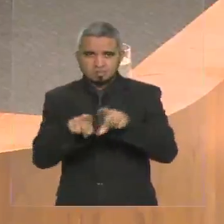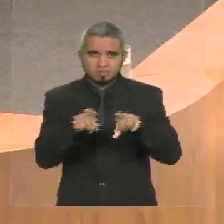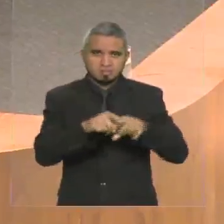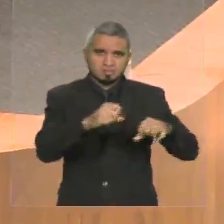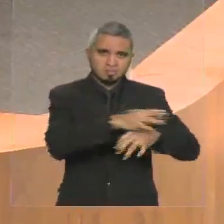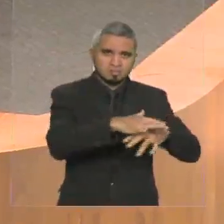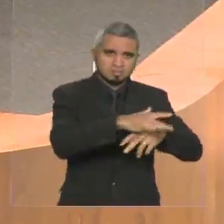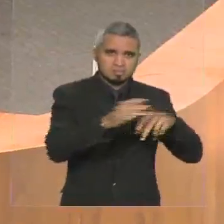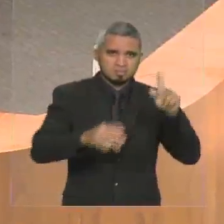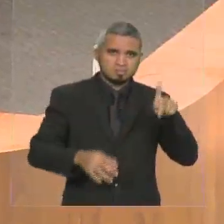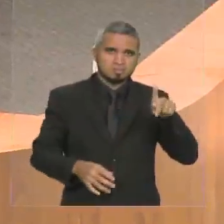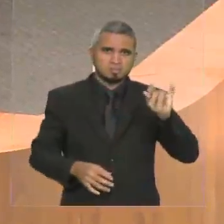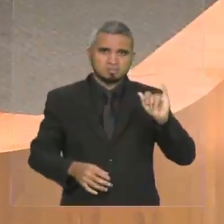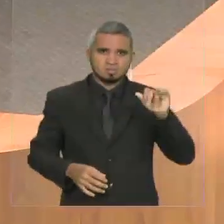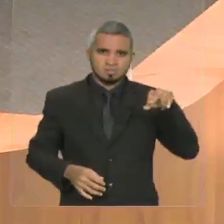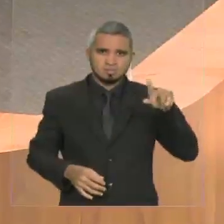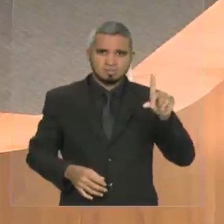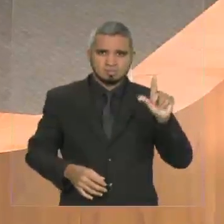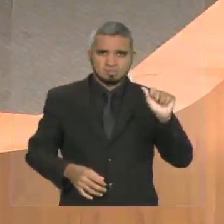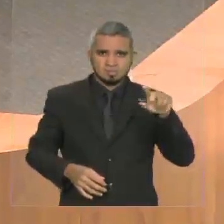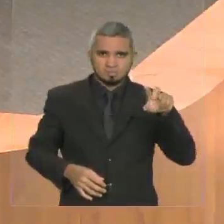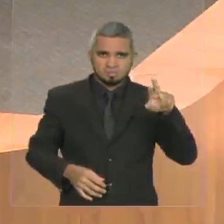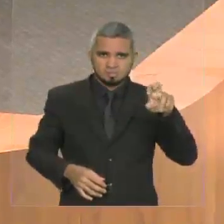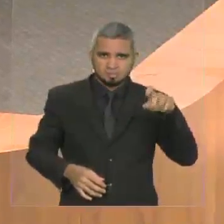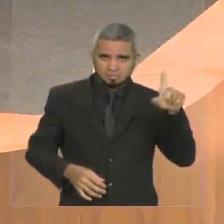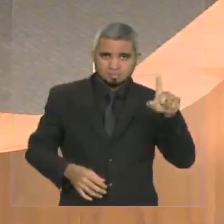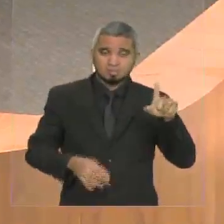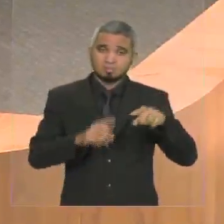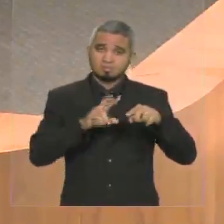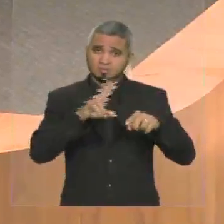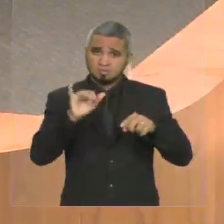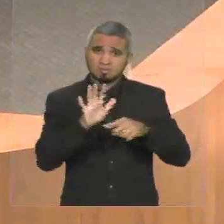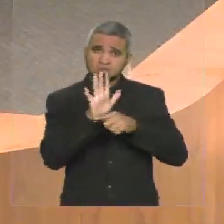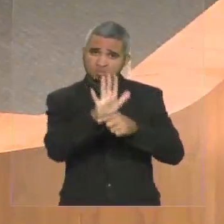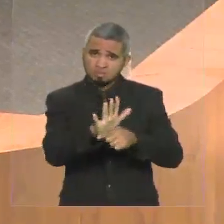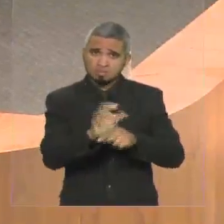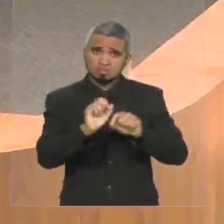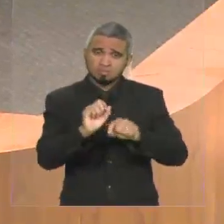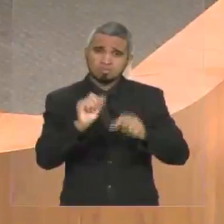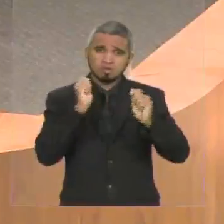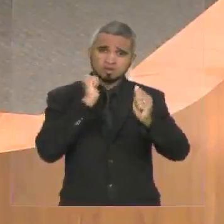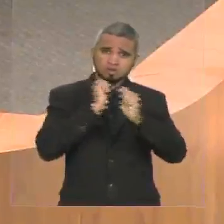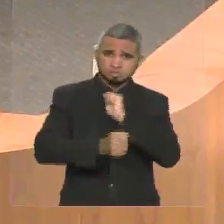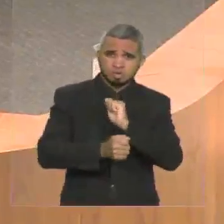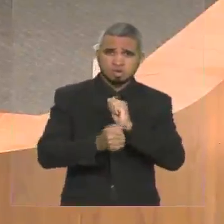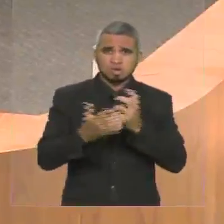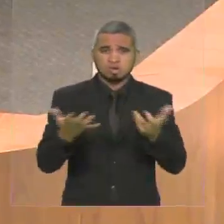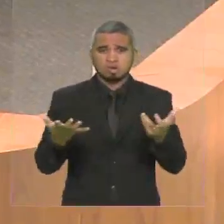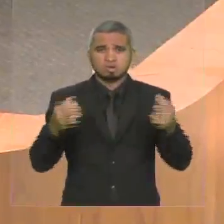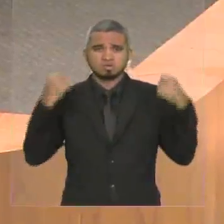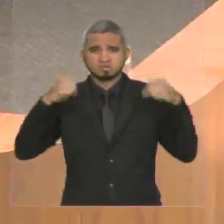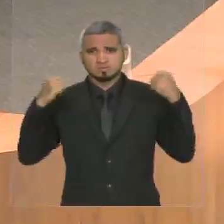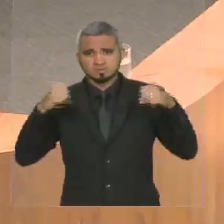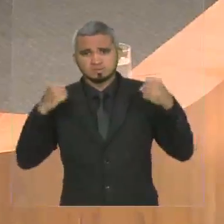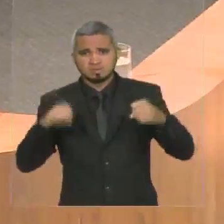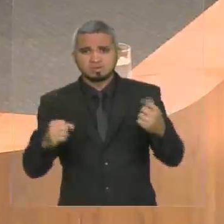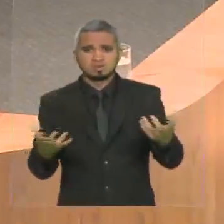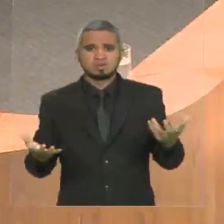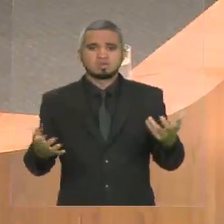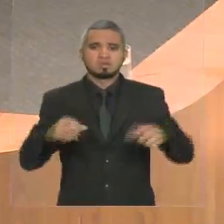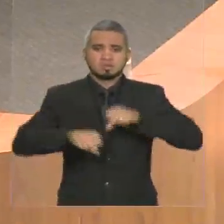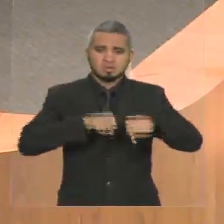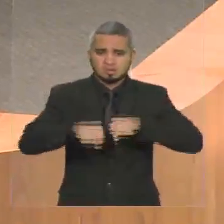que, além de facilitar a mobilidade urbana, permita também a prática de esporte, permita que as pessoas possam andar de